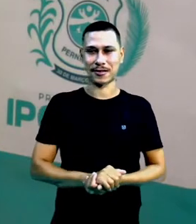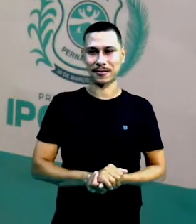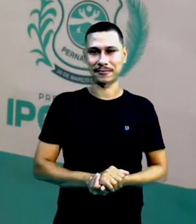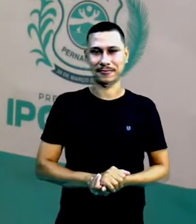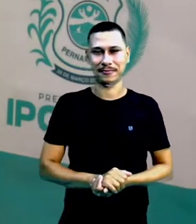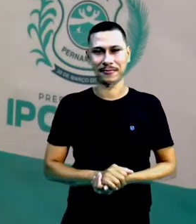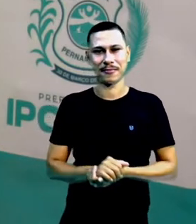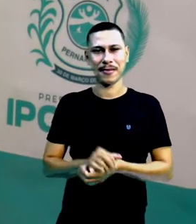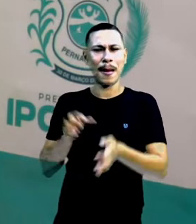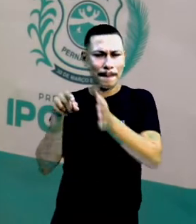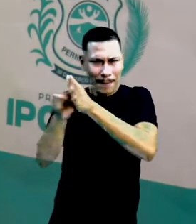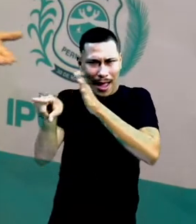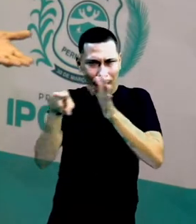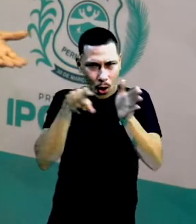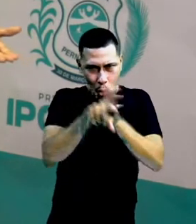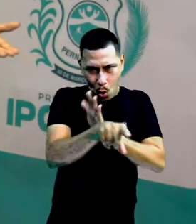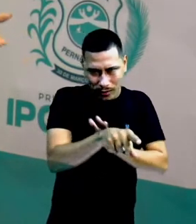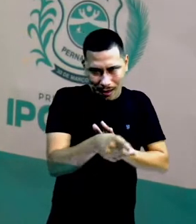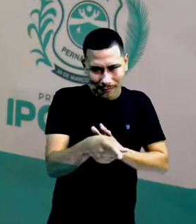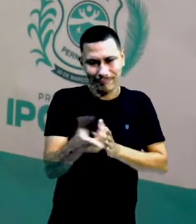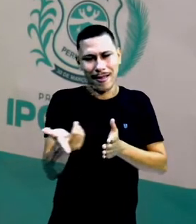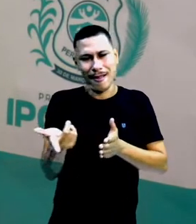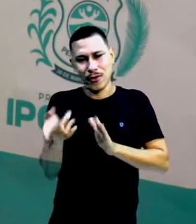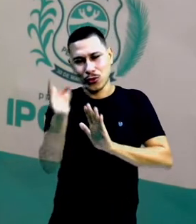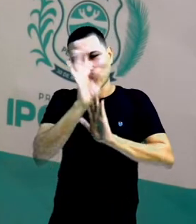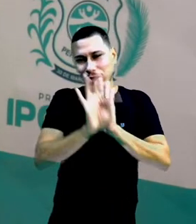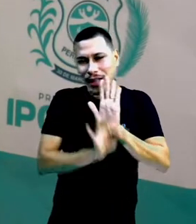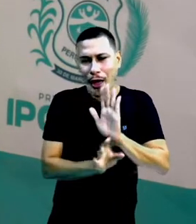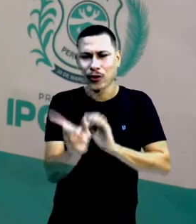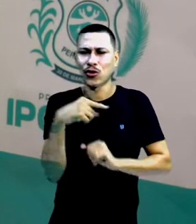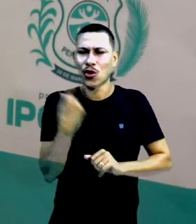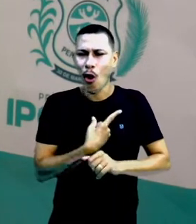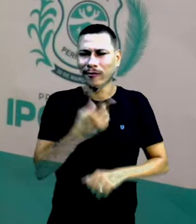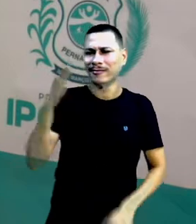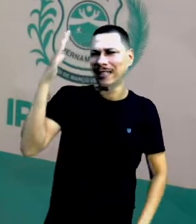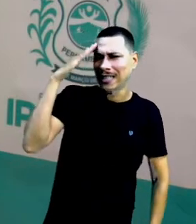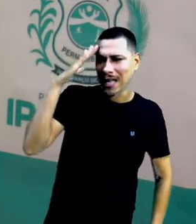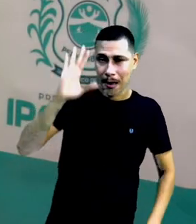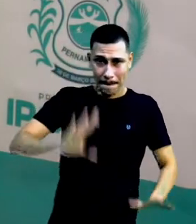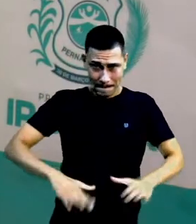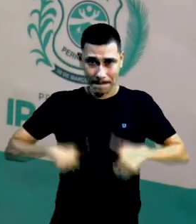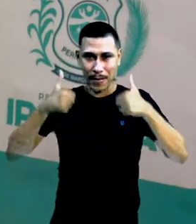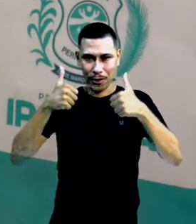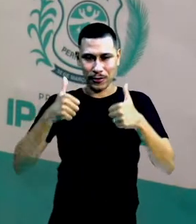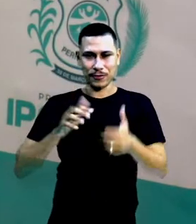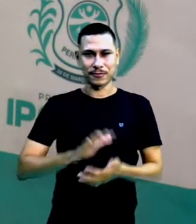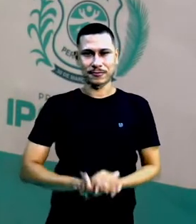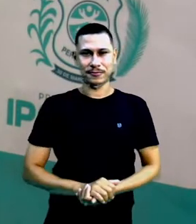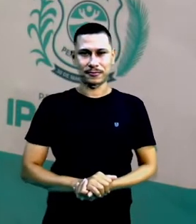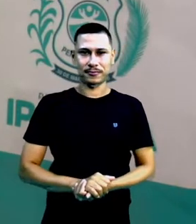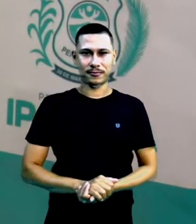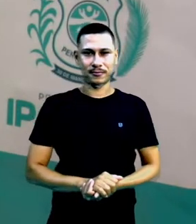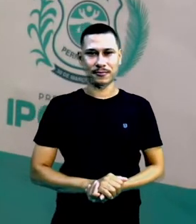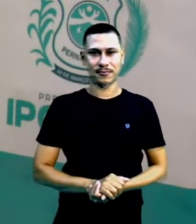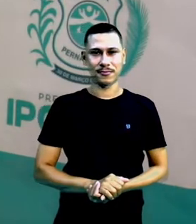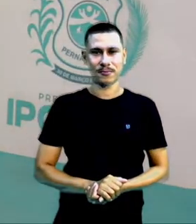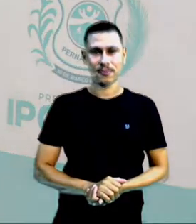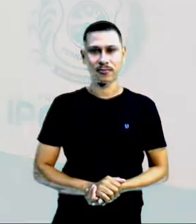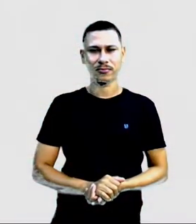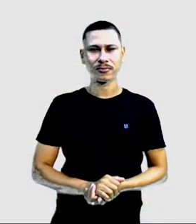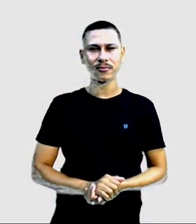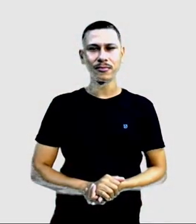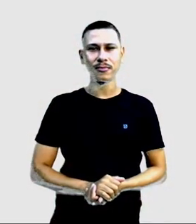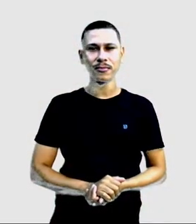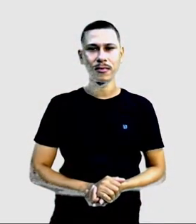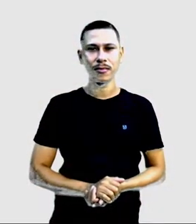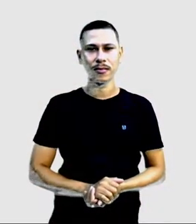perguntinhas relacionadas ao texto para a gente poder compreender. Não isso? Que lugar é